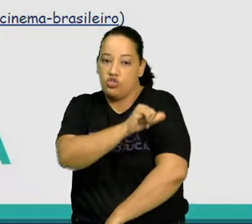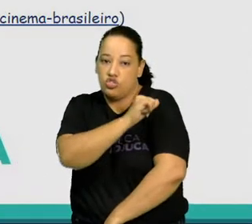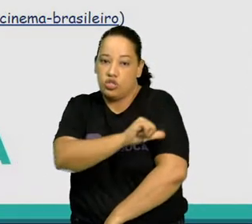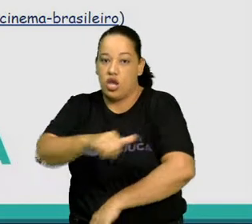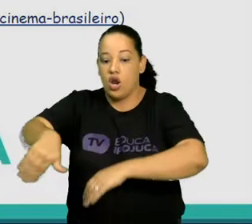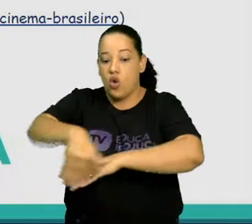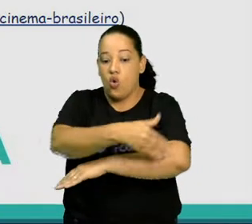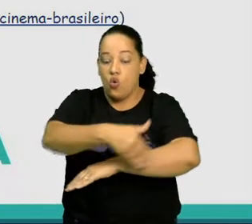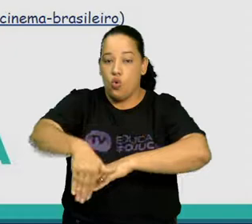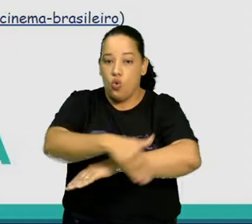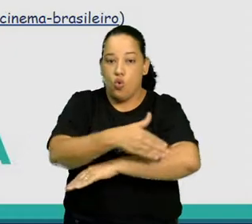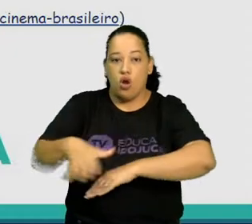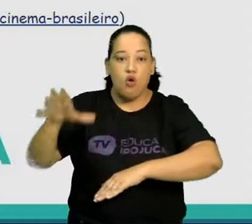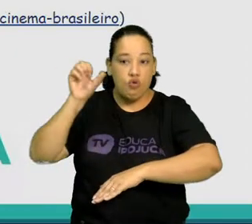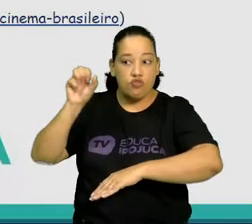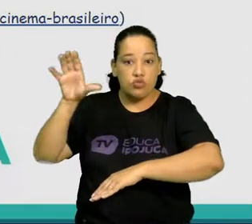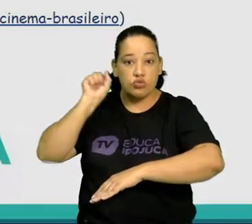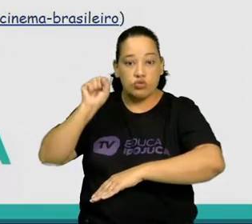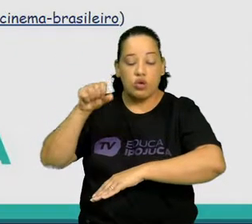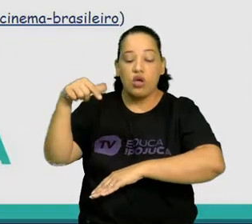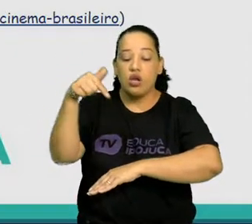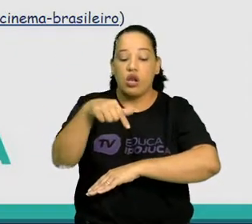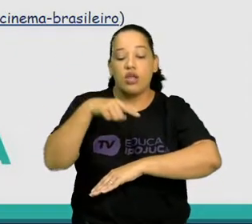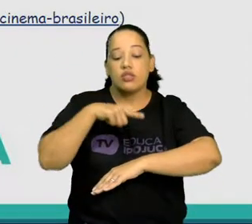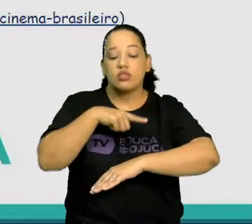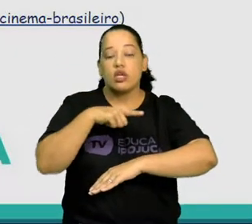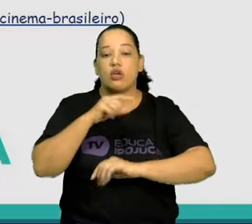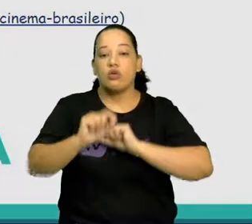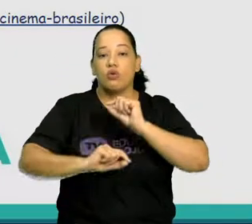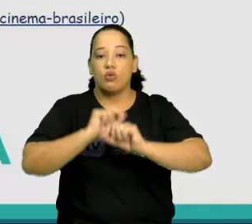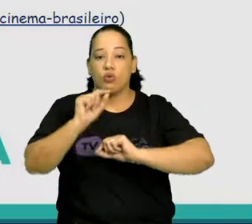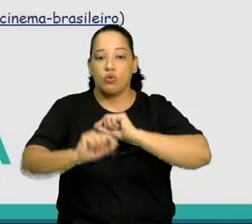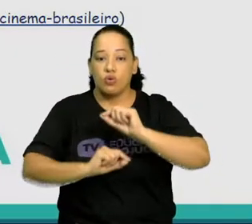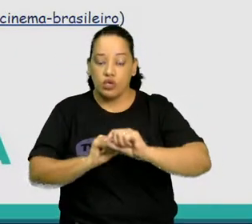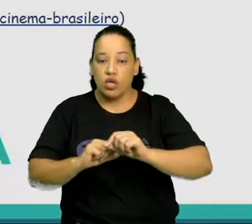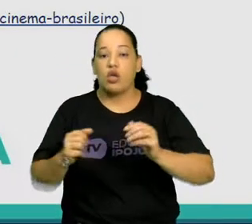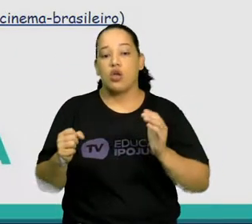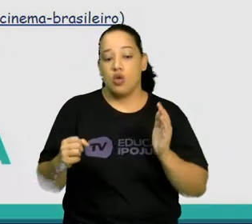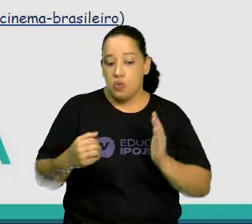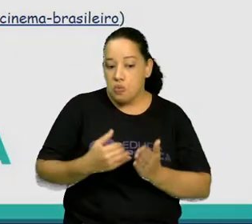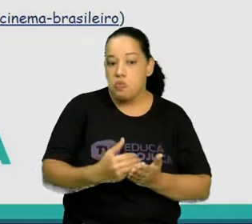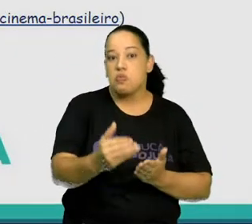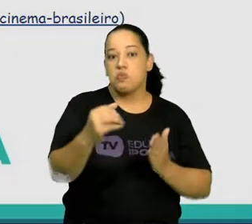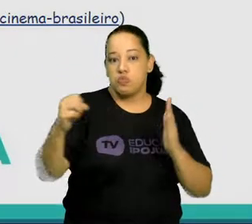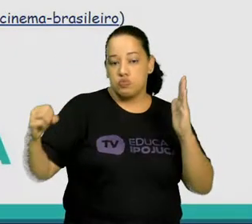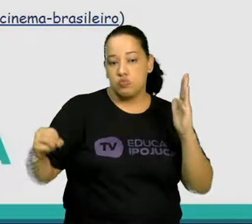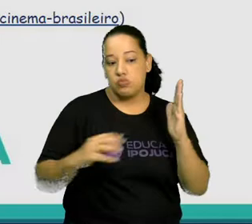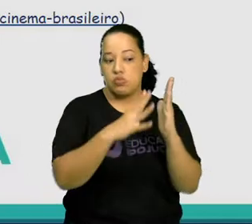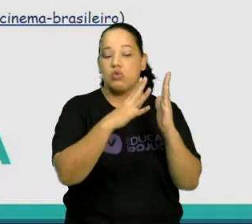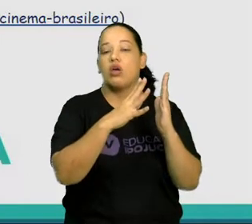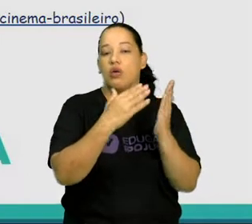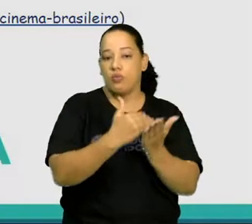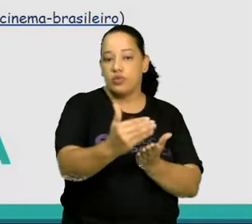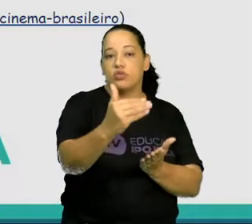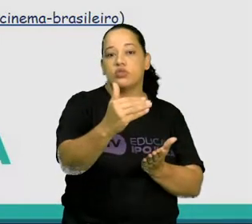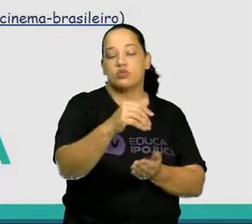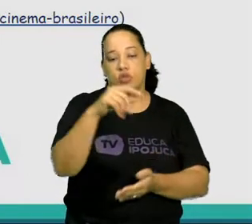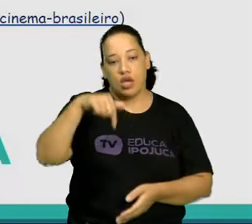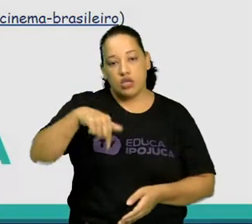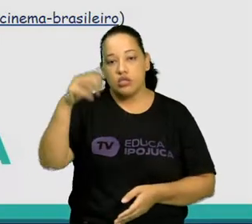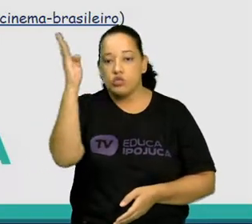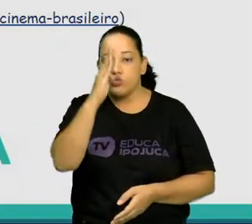Rua do Ouvidor, ocorreu a primeira exibição de cinema da história do país. A exibição